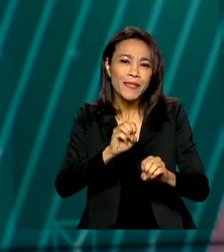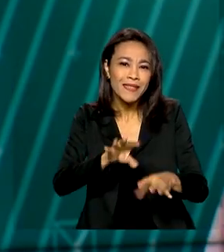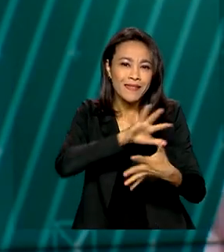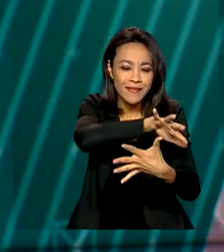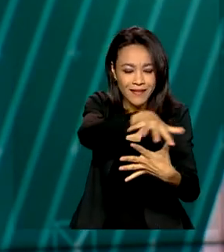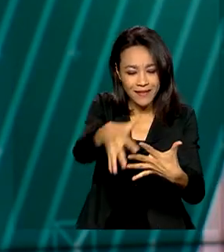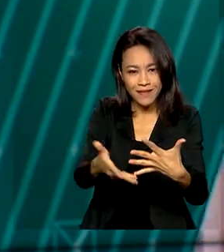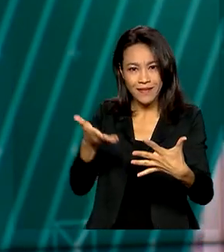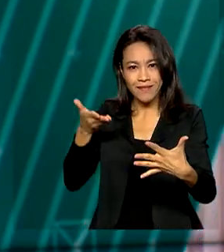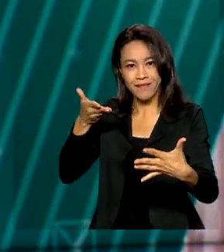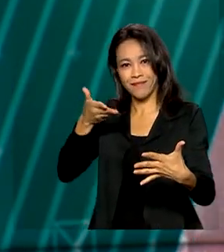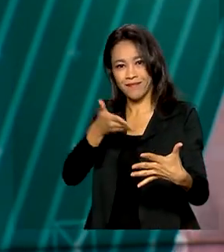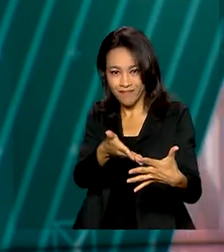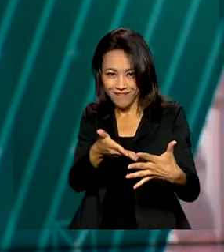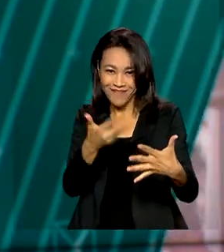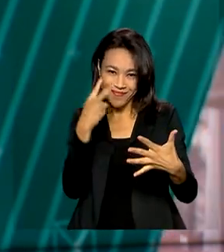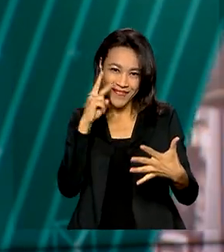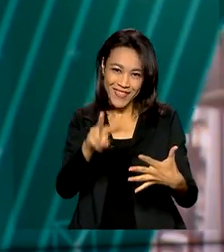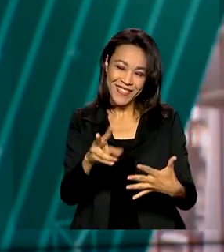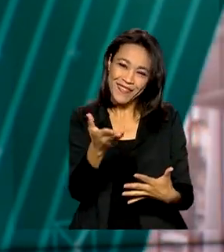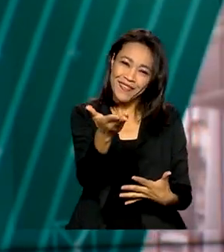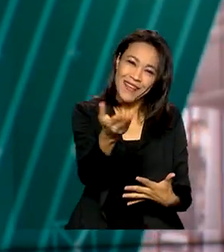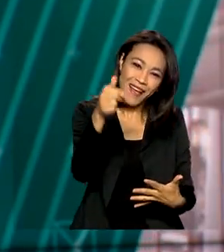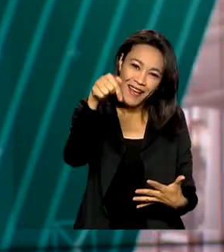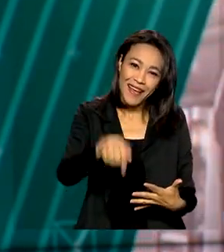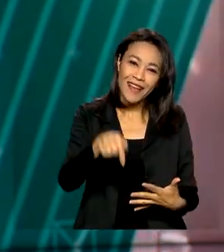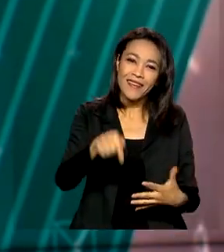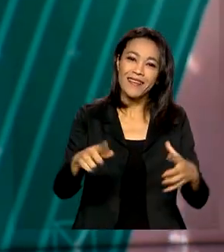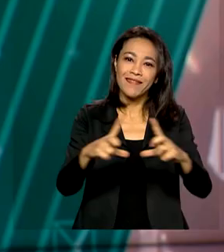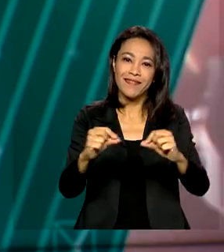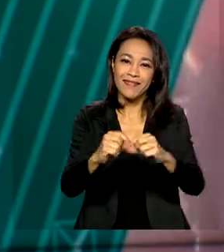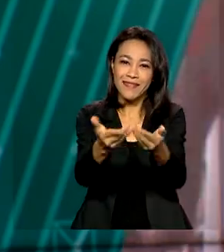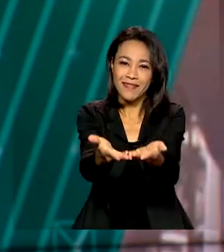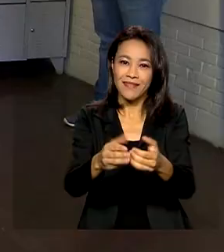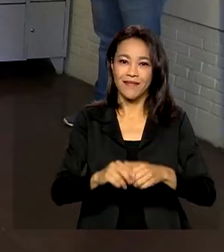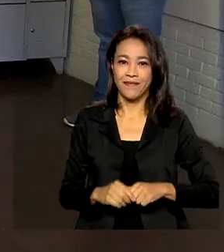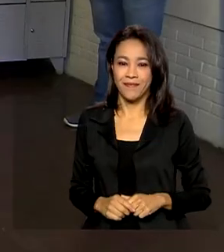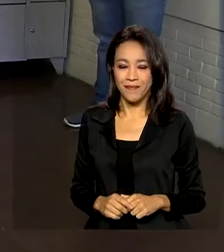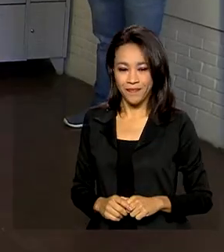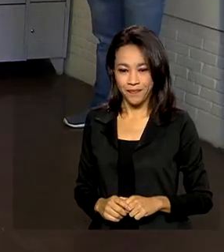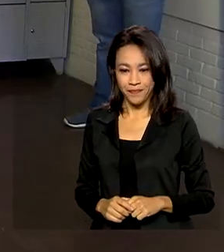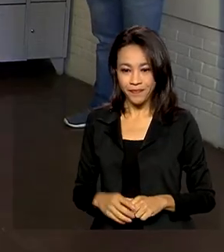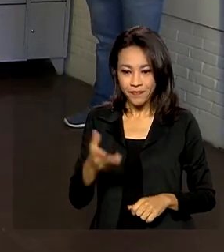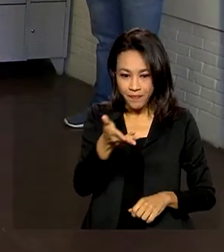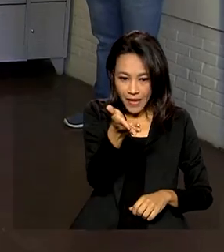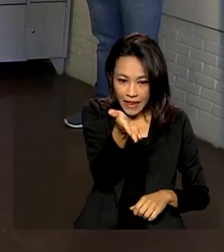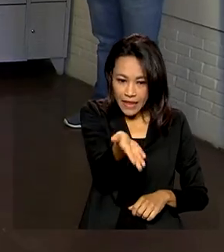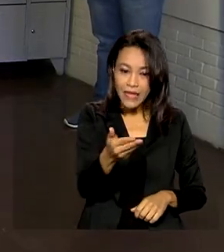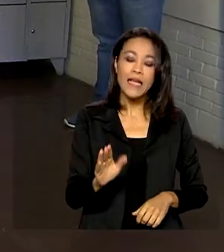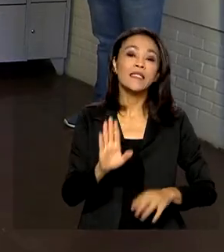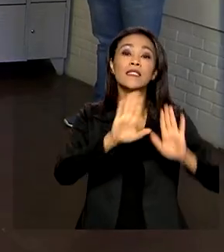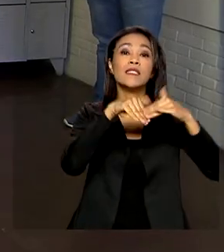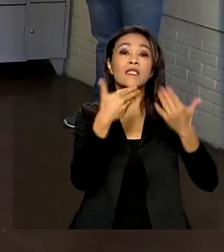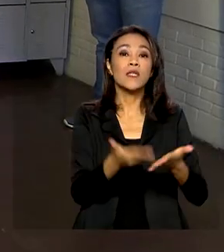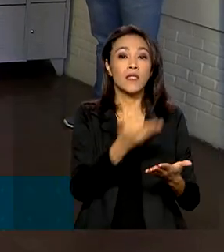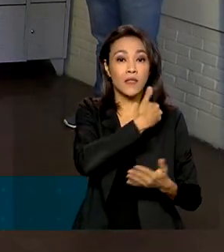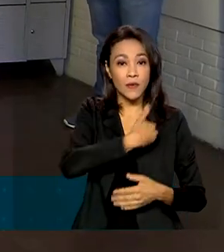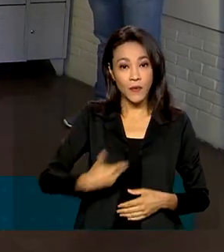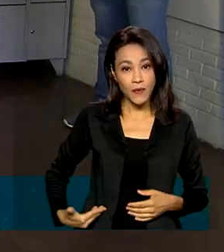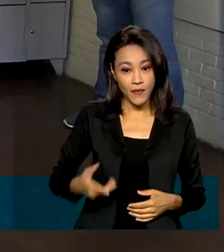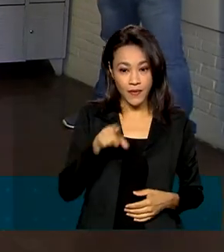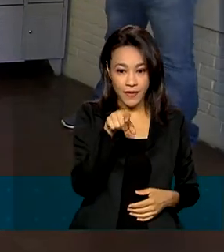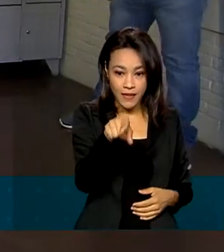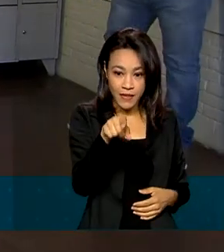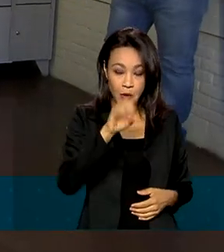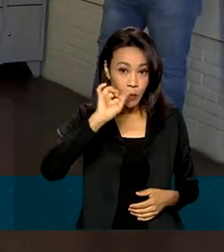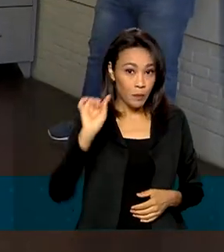língua brasileira de sinais. Veja um exemplo aqui no Distrito Federal. Nesta escola pública do Distrito Federal, o